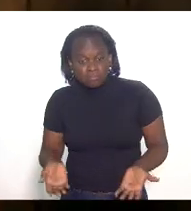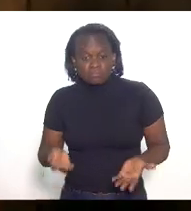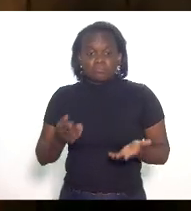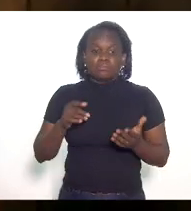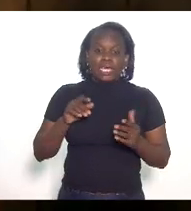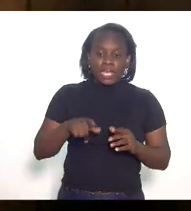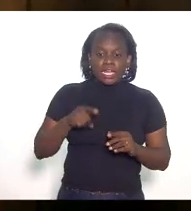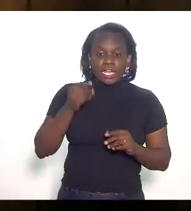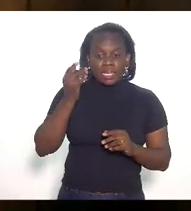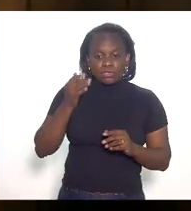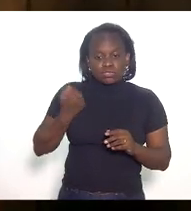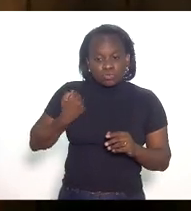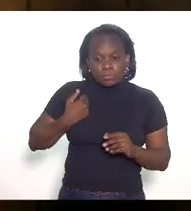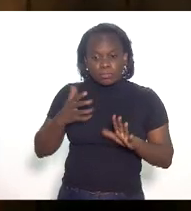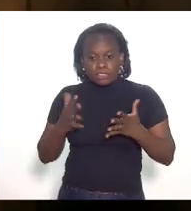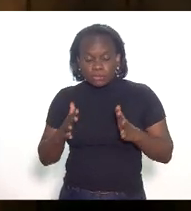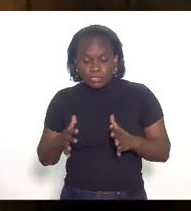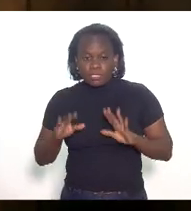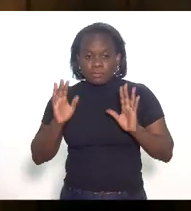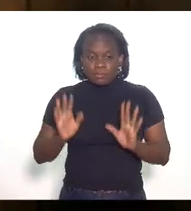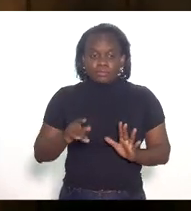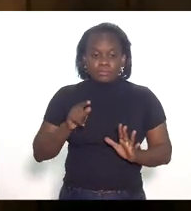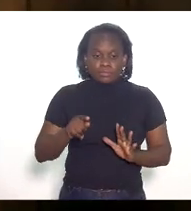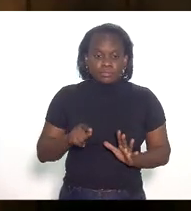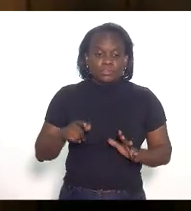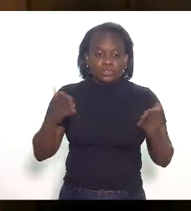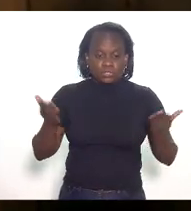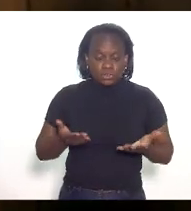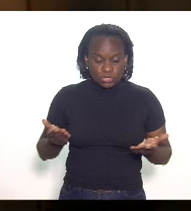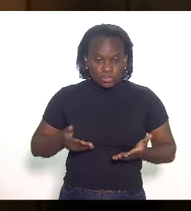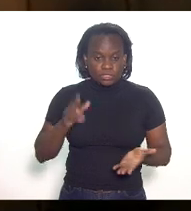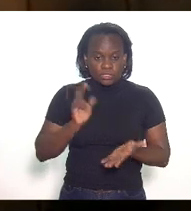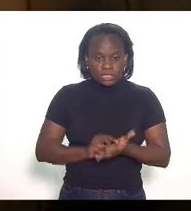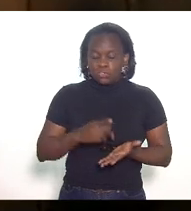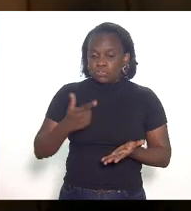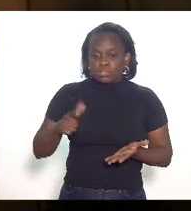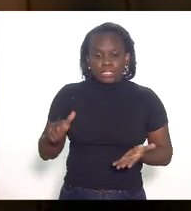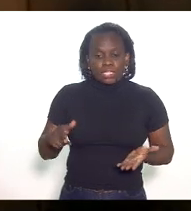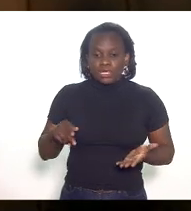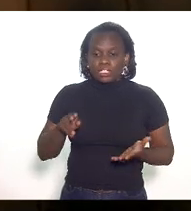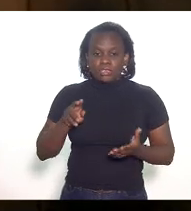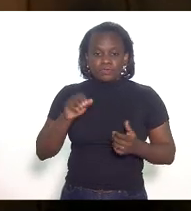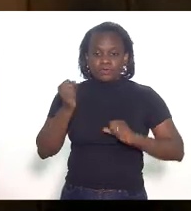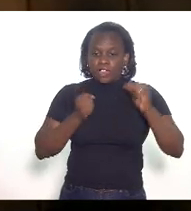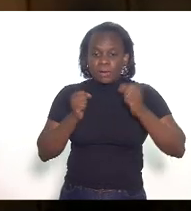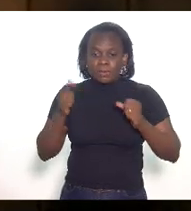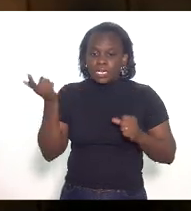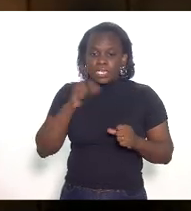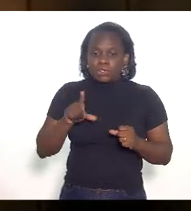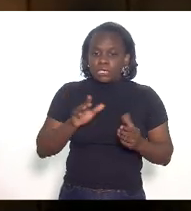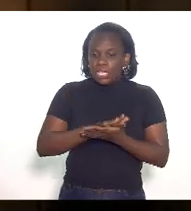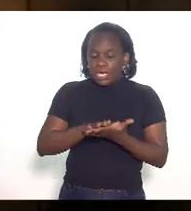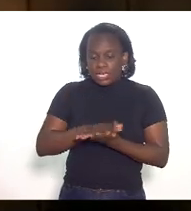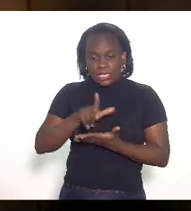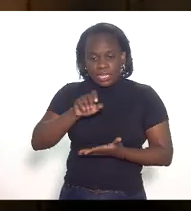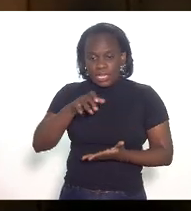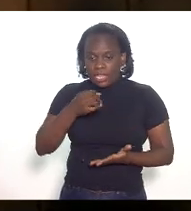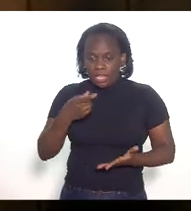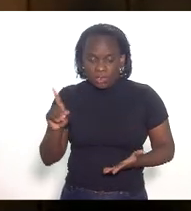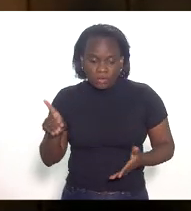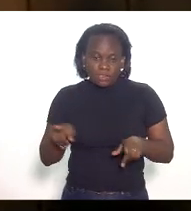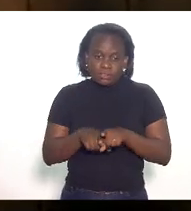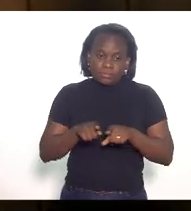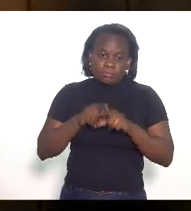baseado em estimativas mas ele hoje a gente realmente não tem nenhuma usina vencedora de nenhum leilão em que a gente possa